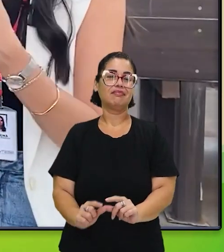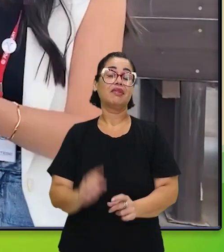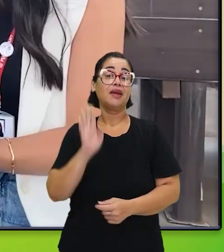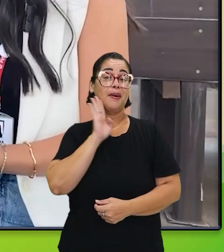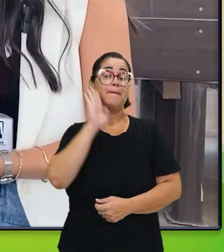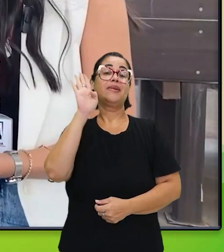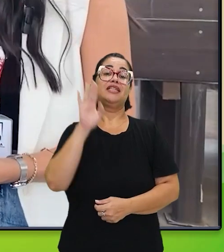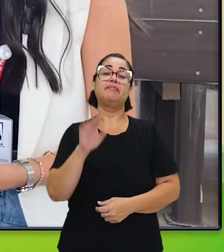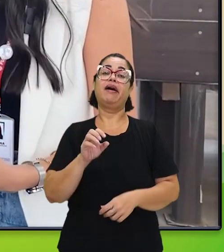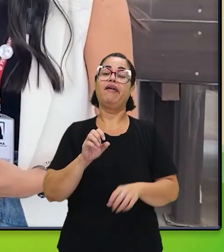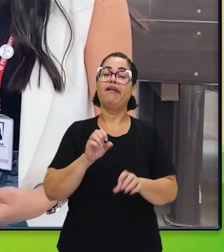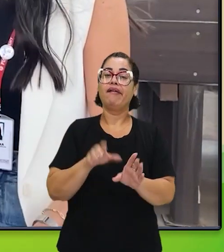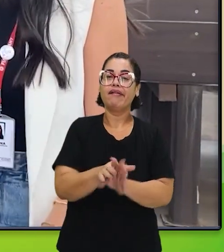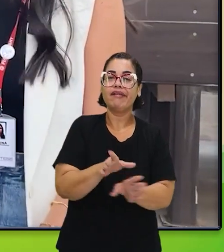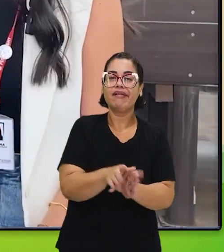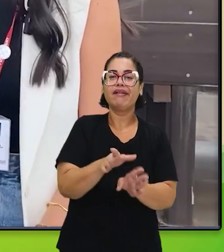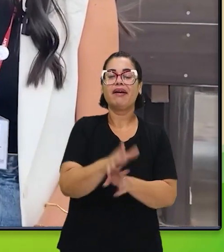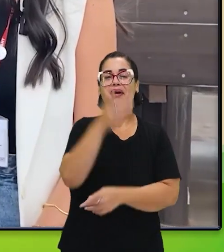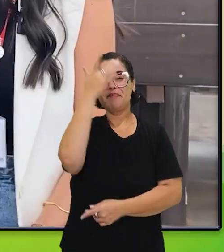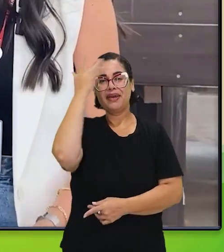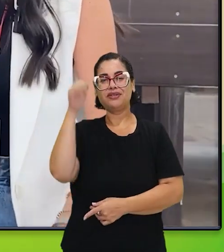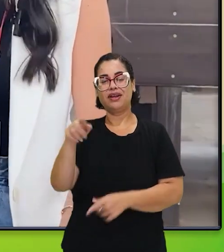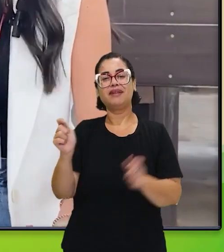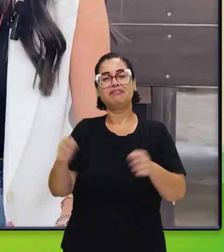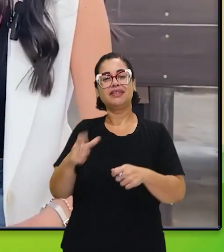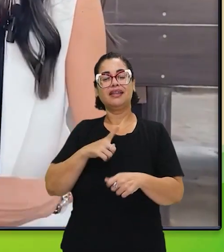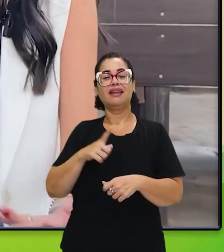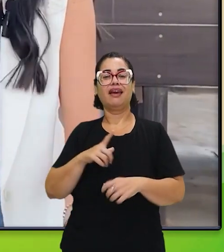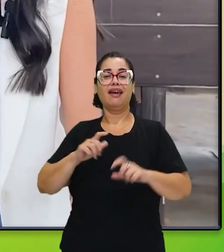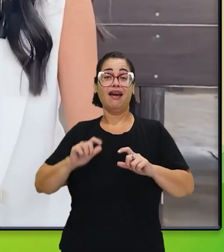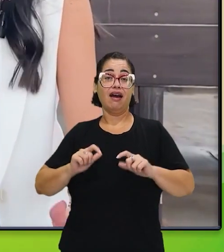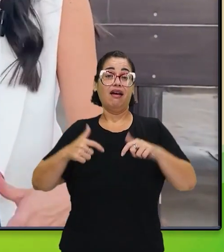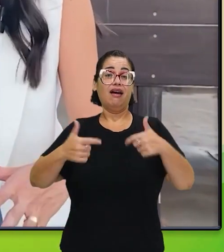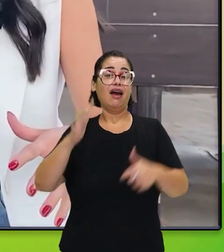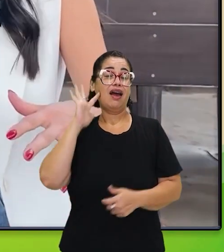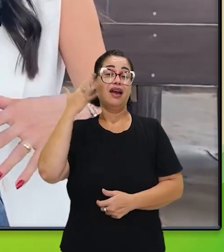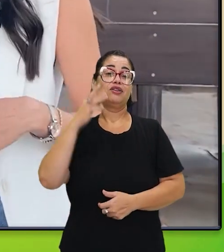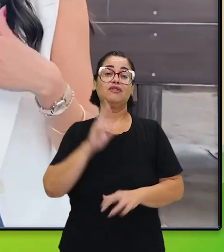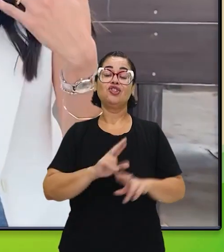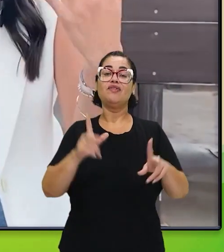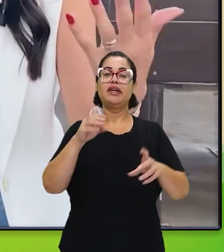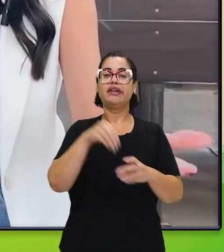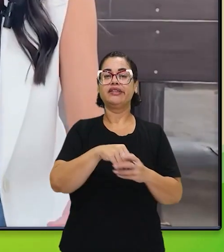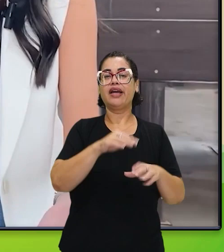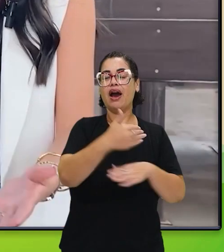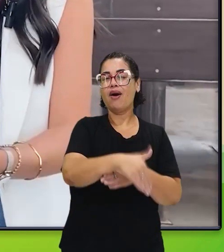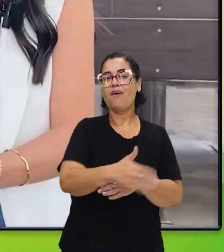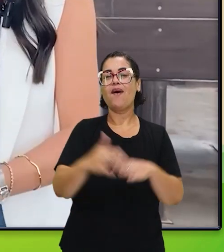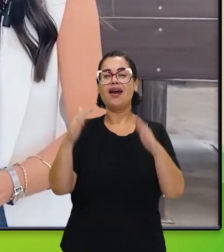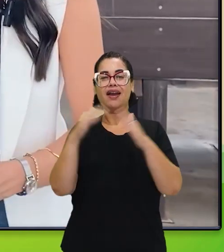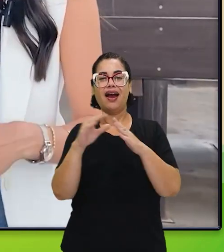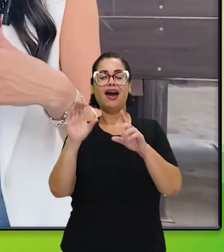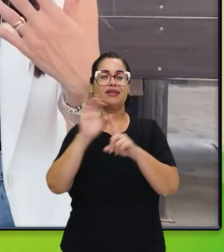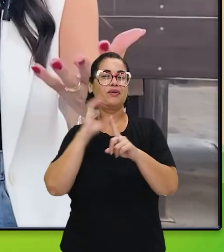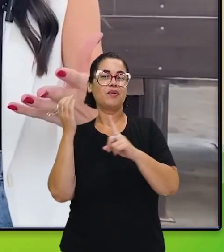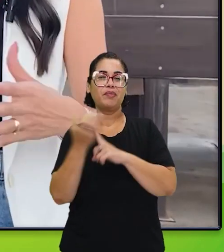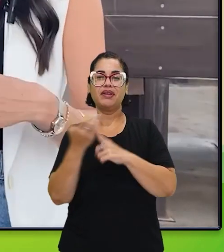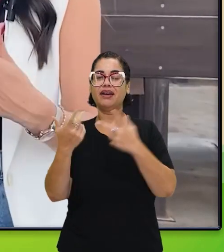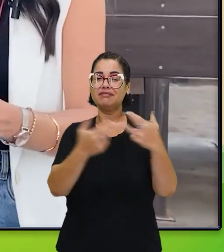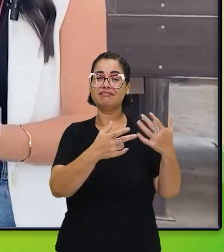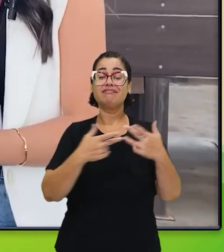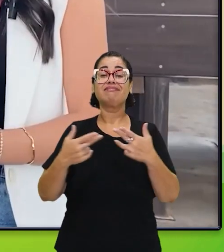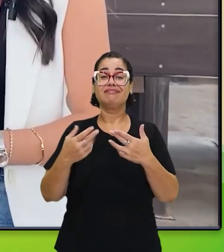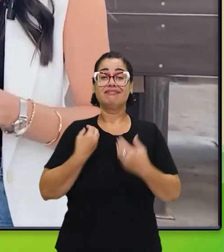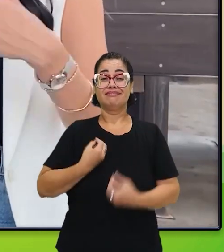pra gente diminuir a quantidade de material que vai pra ter. E o principal é educar pessoas, fazer com que essas pessoas tenham uma ação